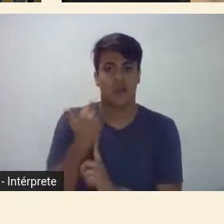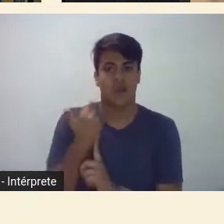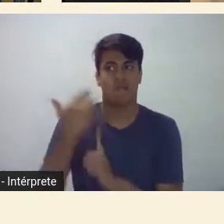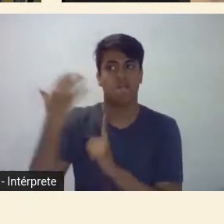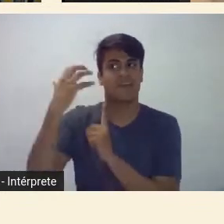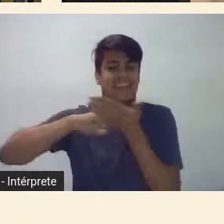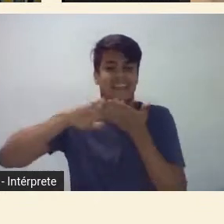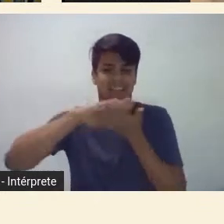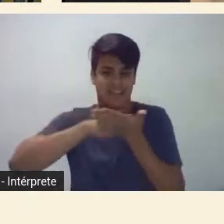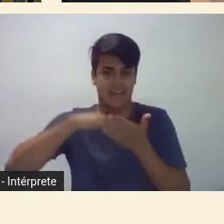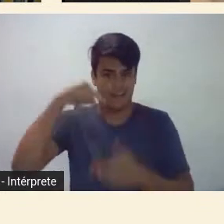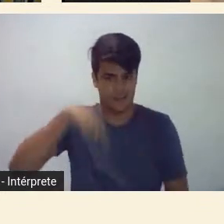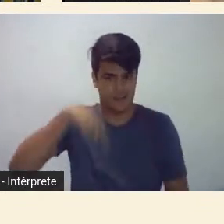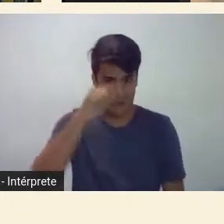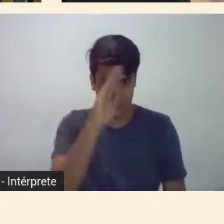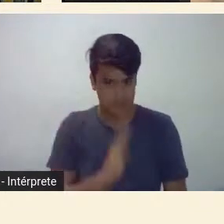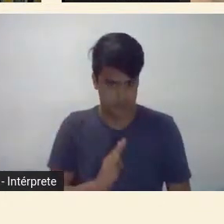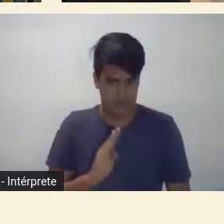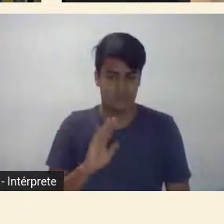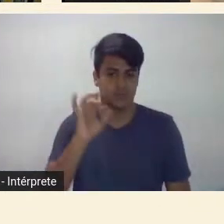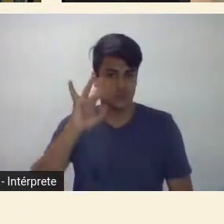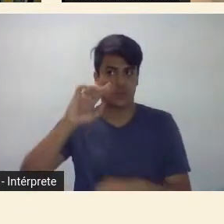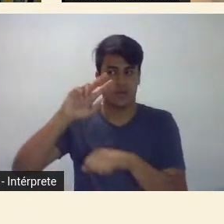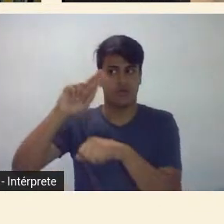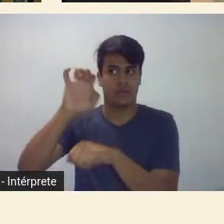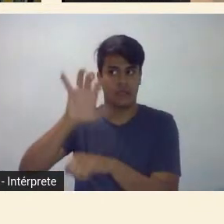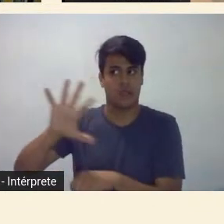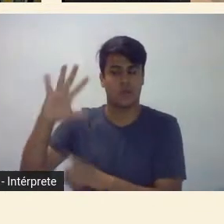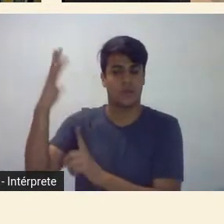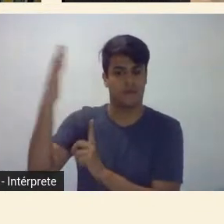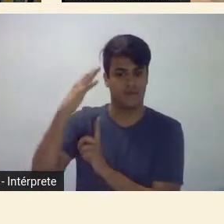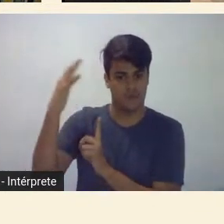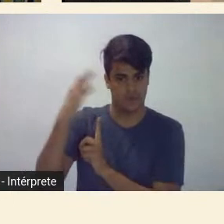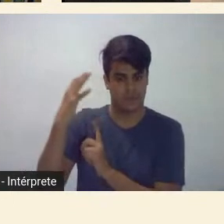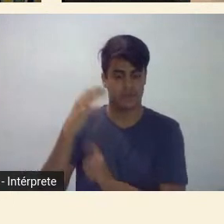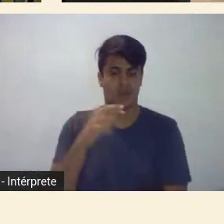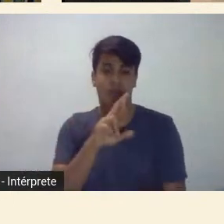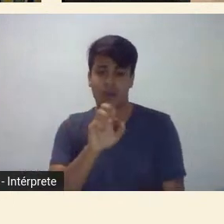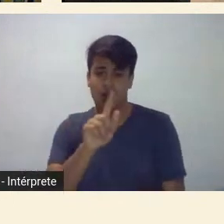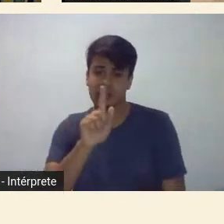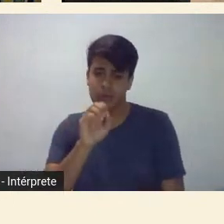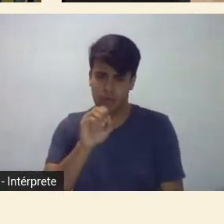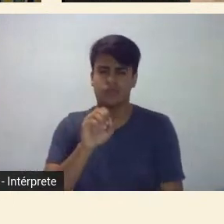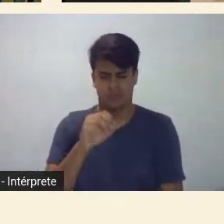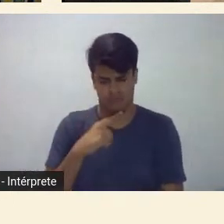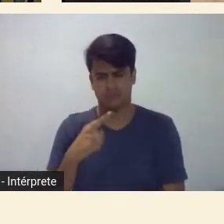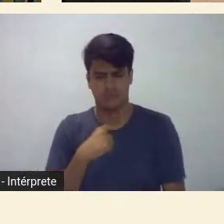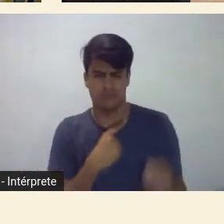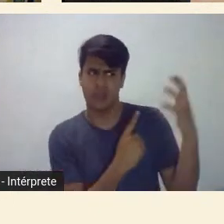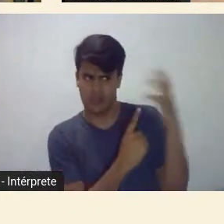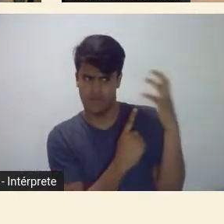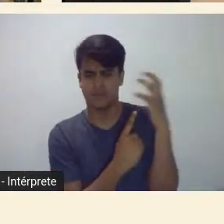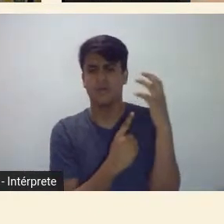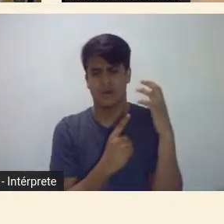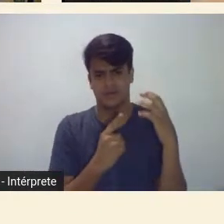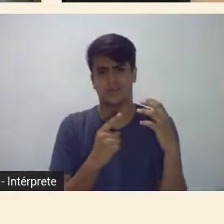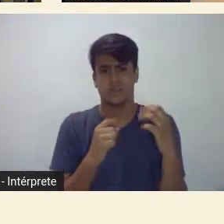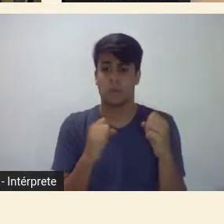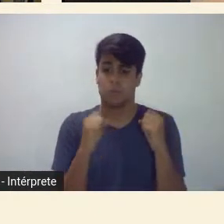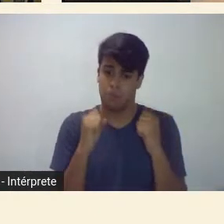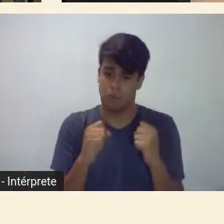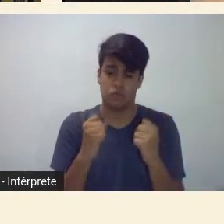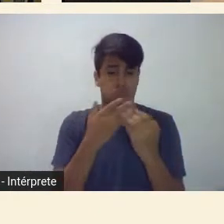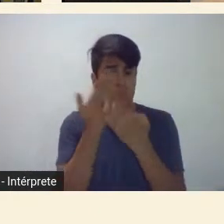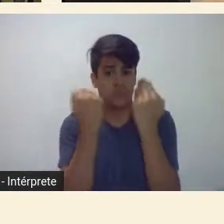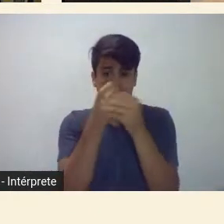local porque o Rego Monteiro teve uma influência seja de inspiração indígena e